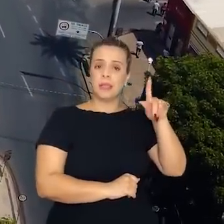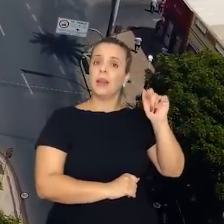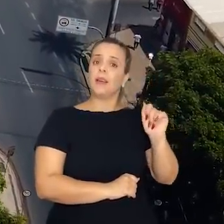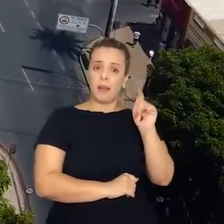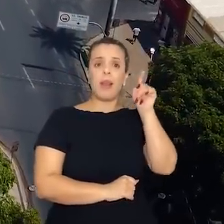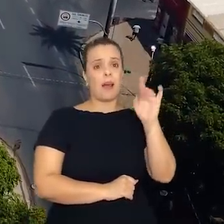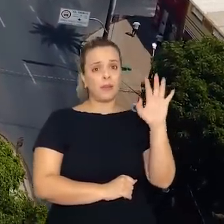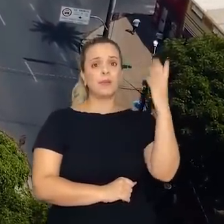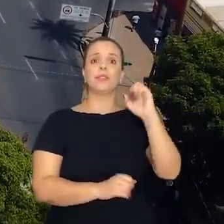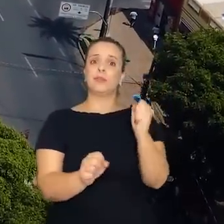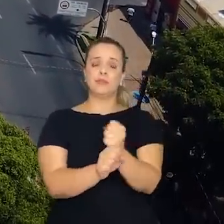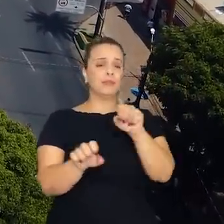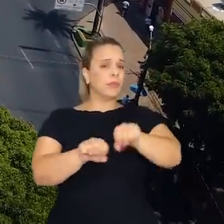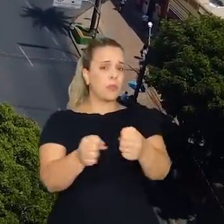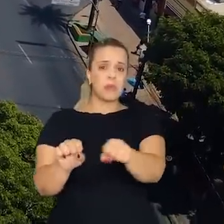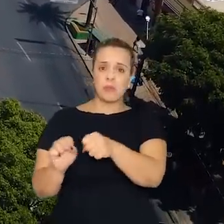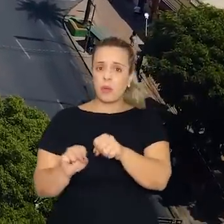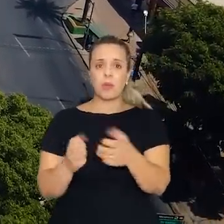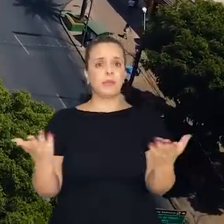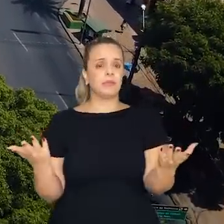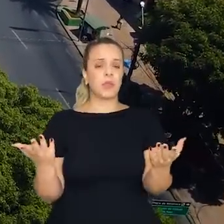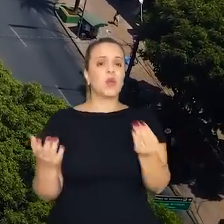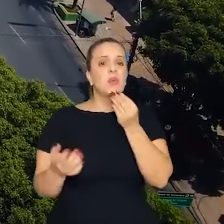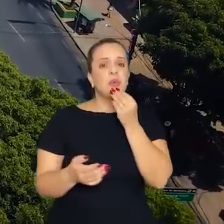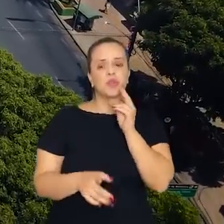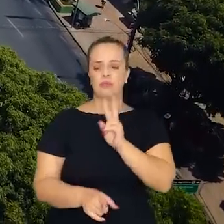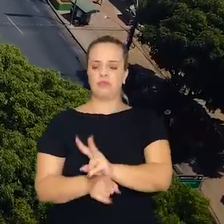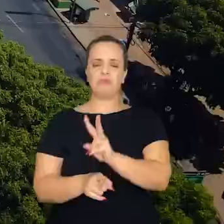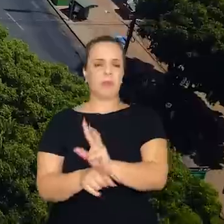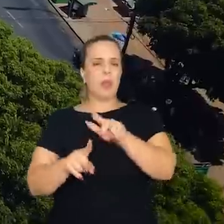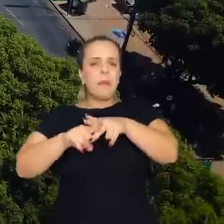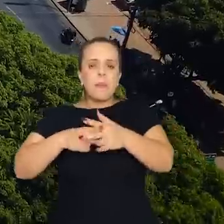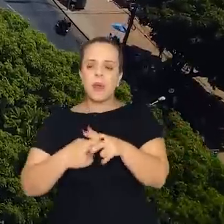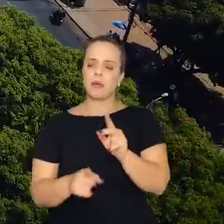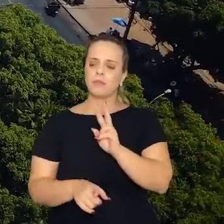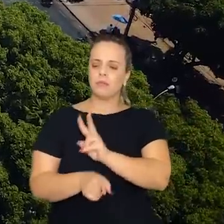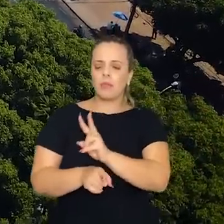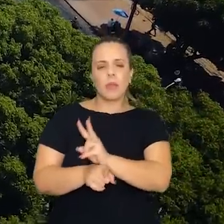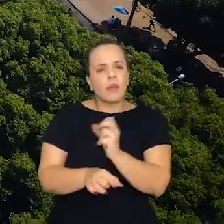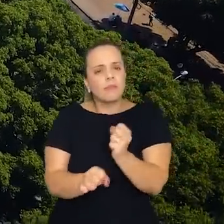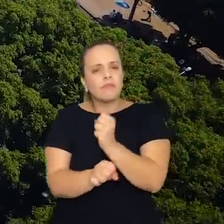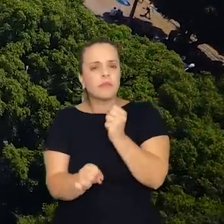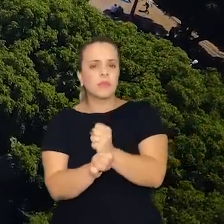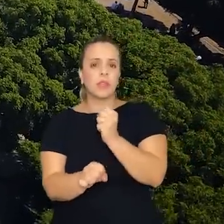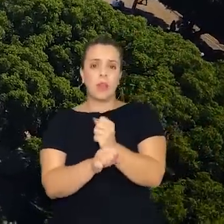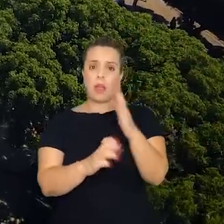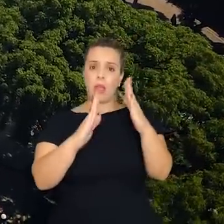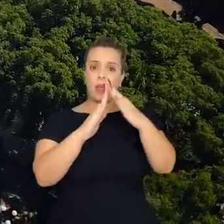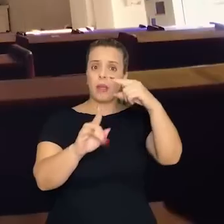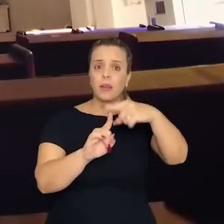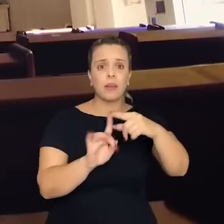Ao invés de reformar, de restaurar a catedral,